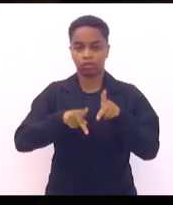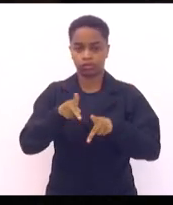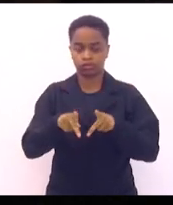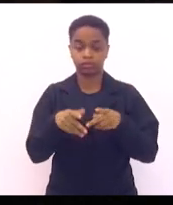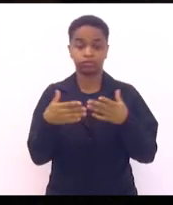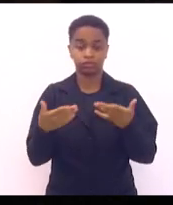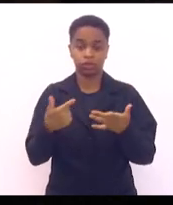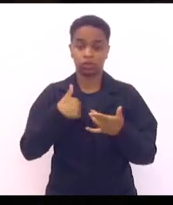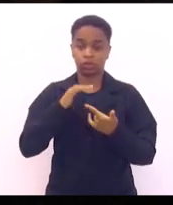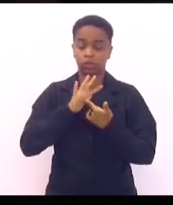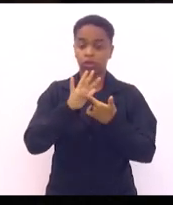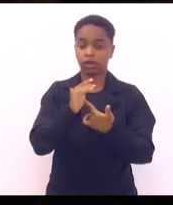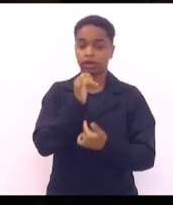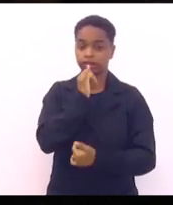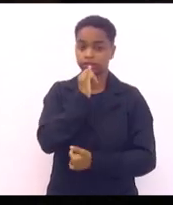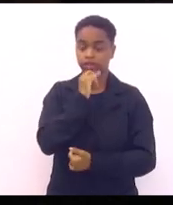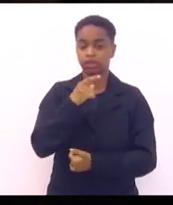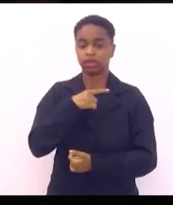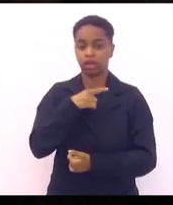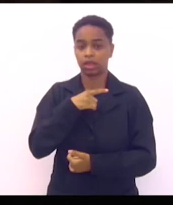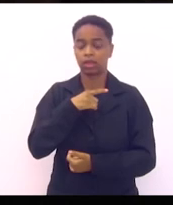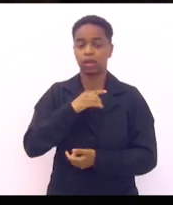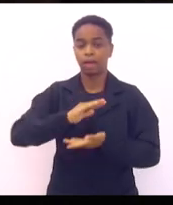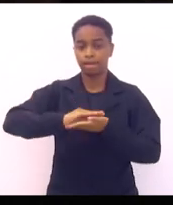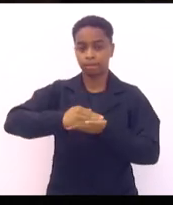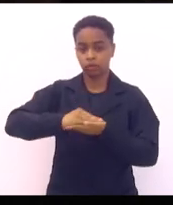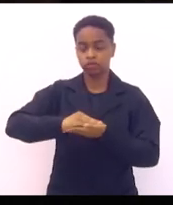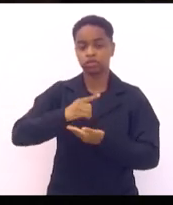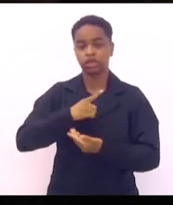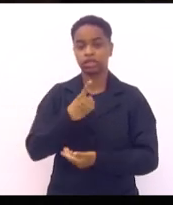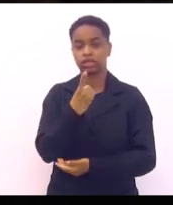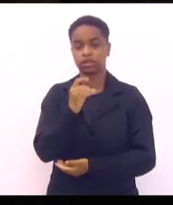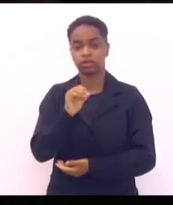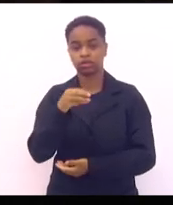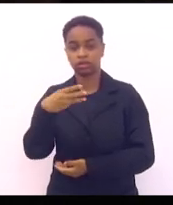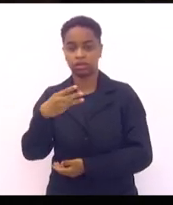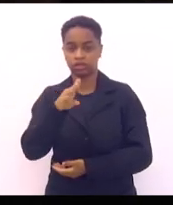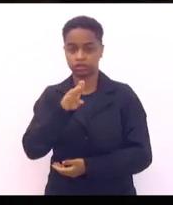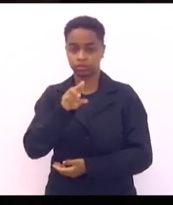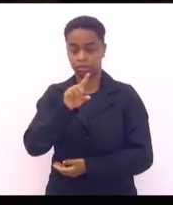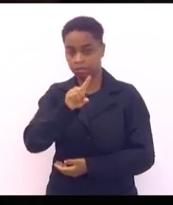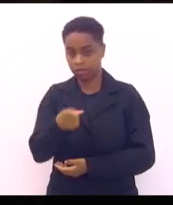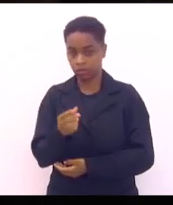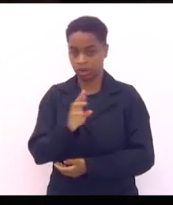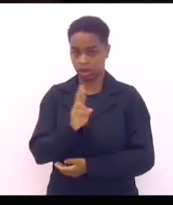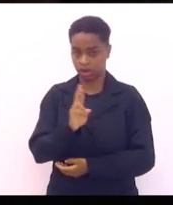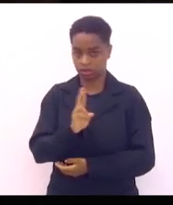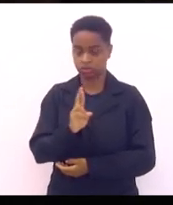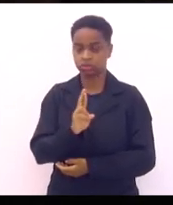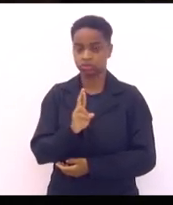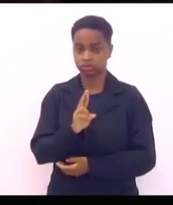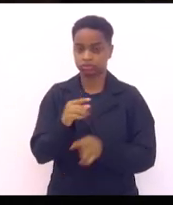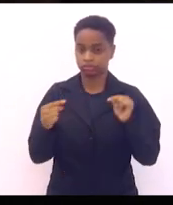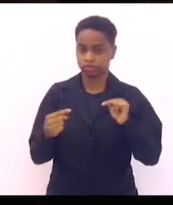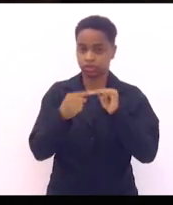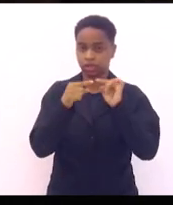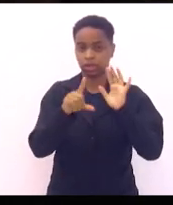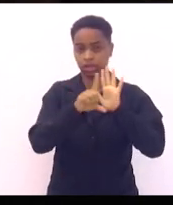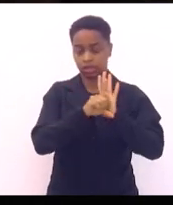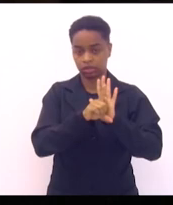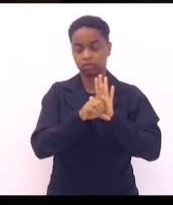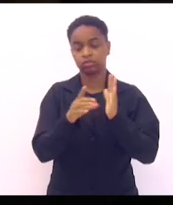Só para exemplificar, nós temos Búzios que receberá 103 mil, em torno de 103 mil reais, que segundo essa lei ele